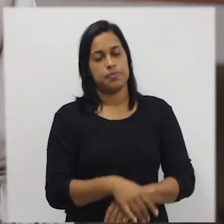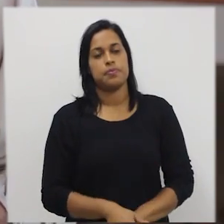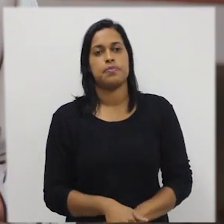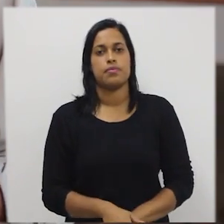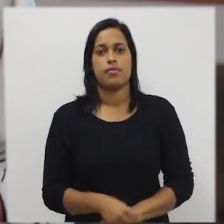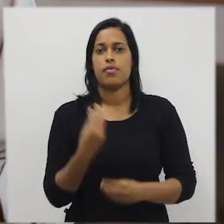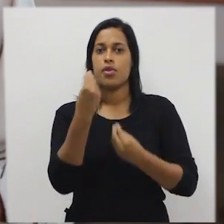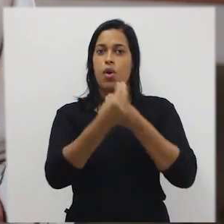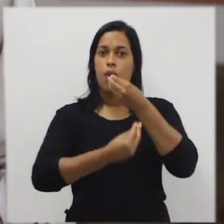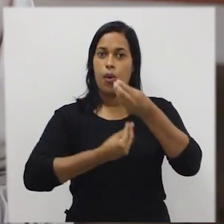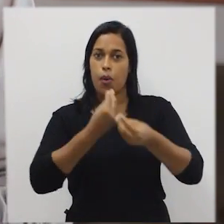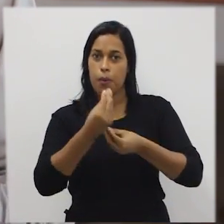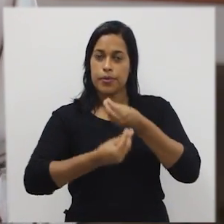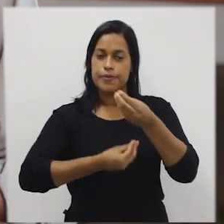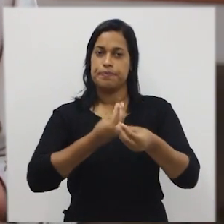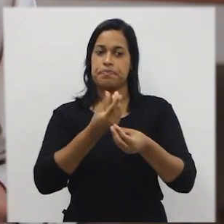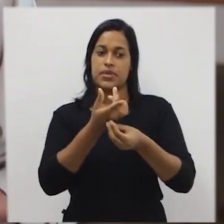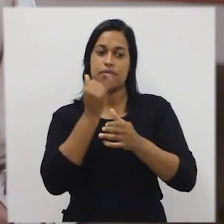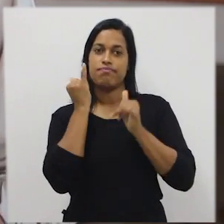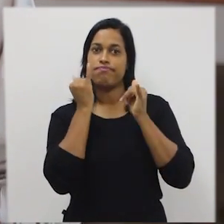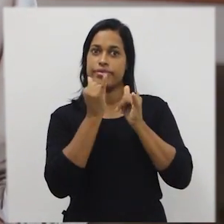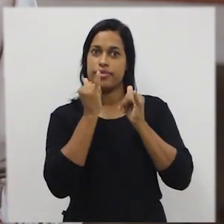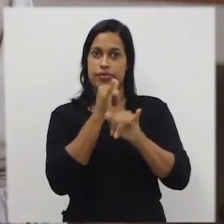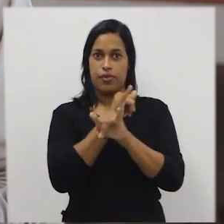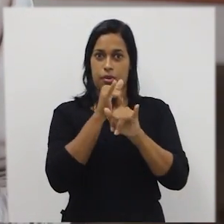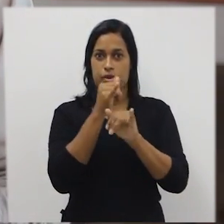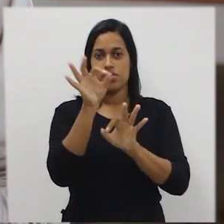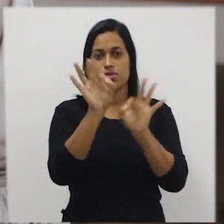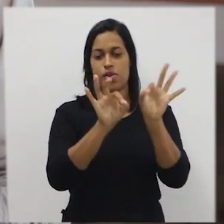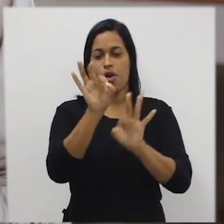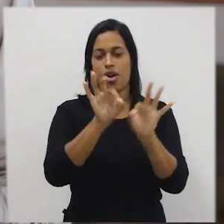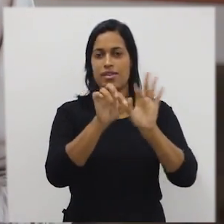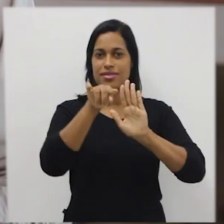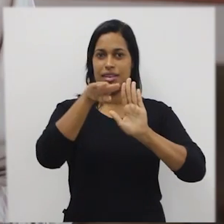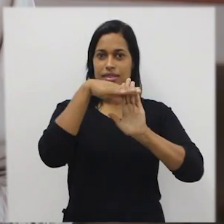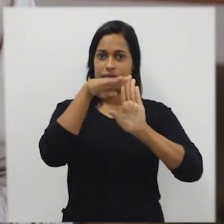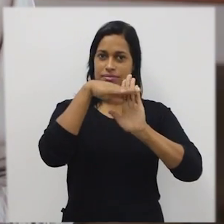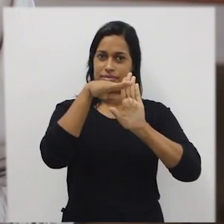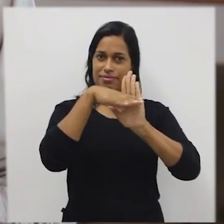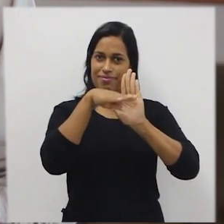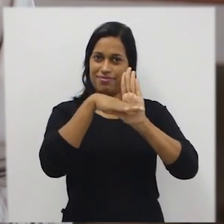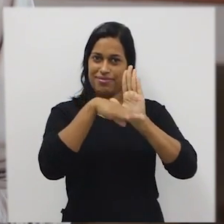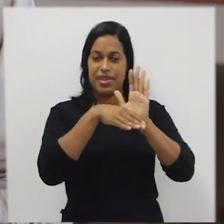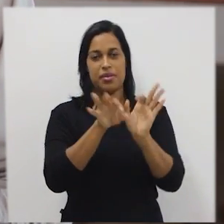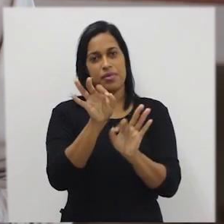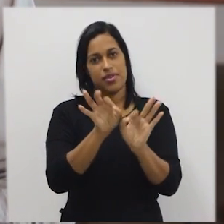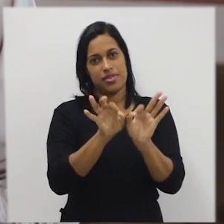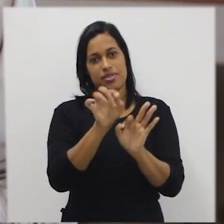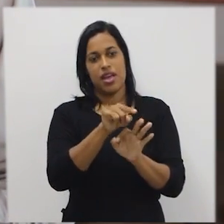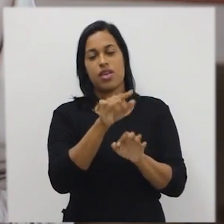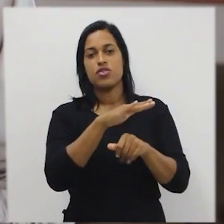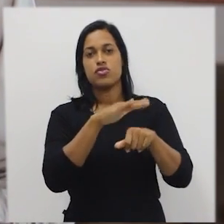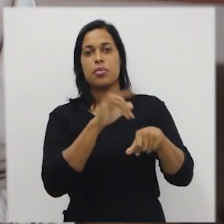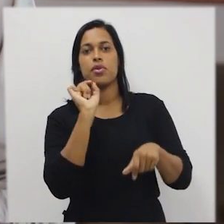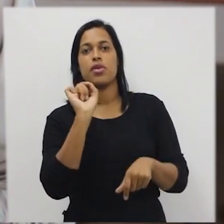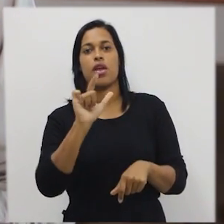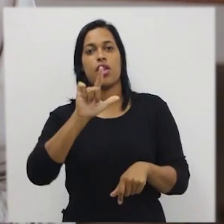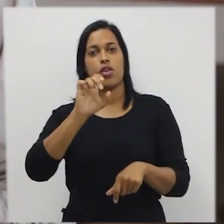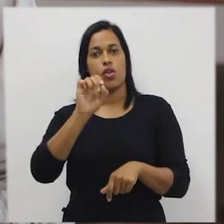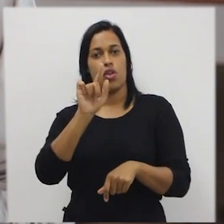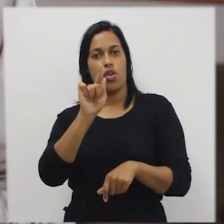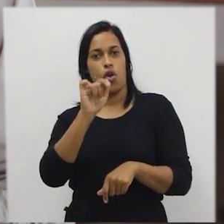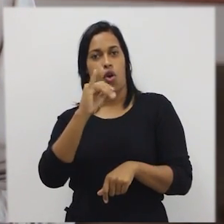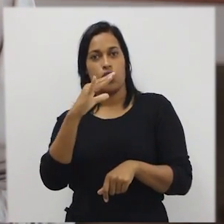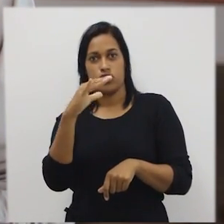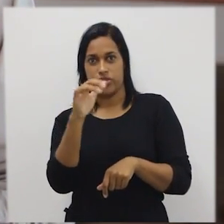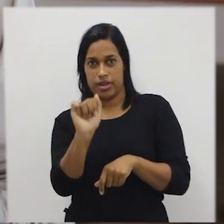A maneira como as instruções são organizadas para nós instruirmos o computador é chamada de lógica